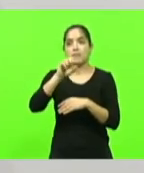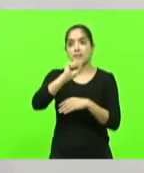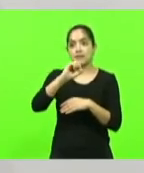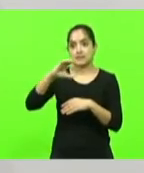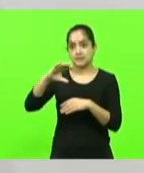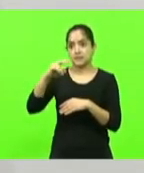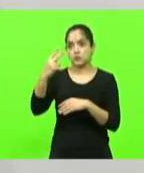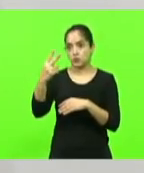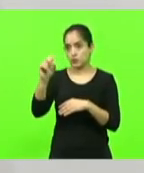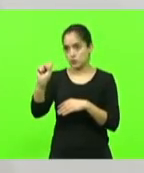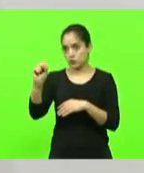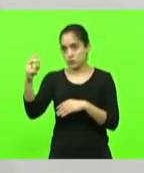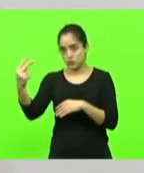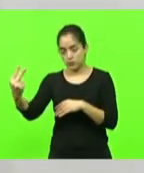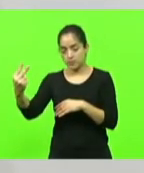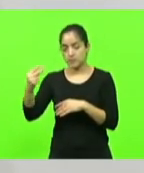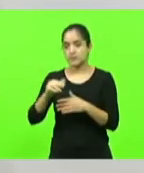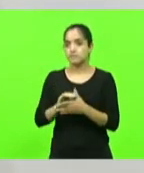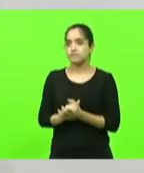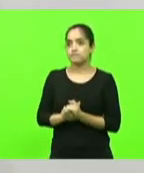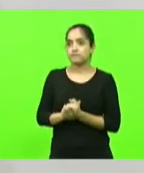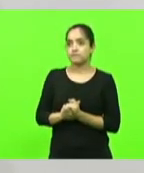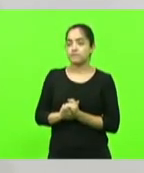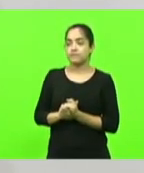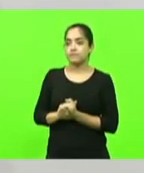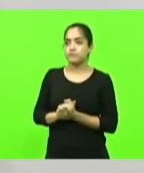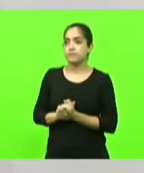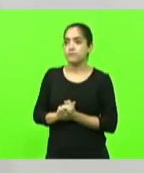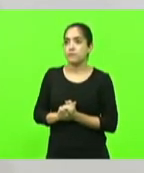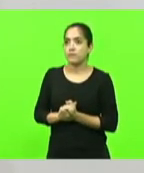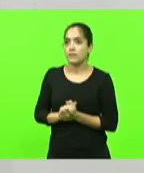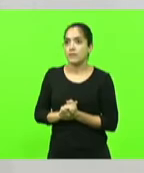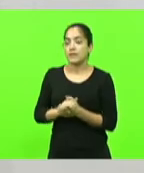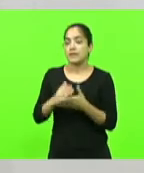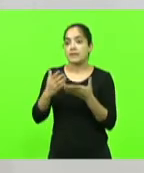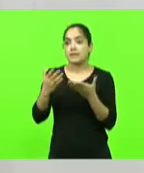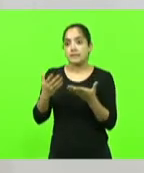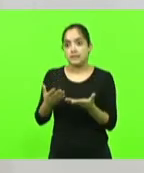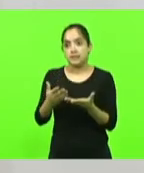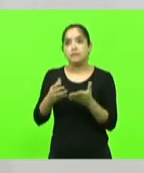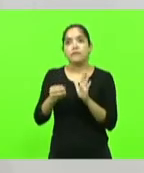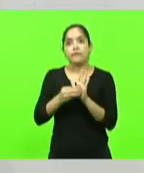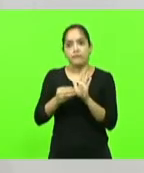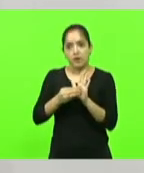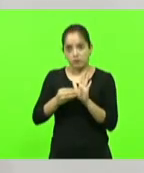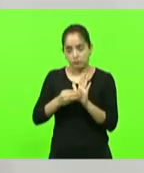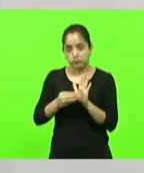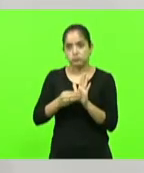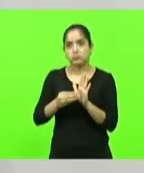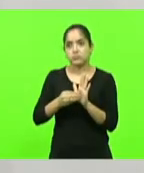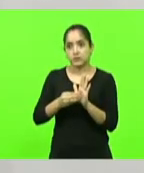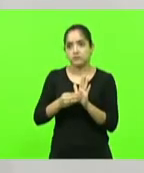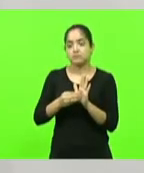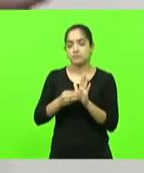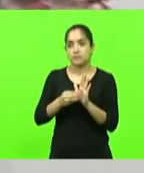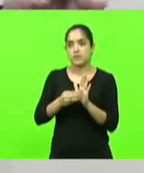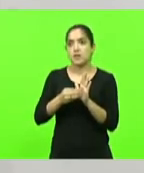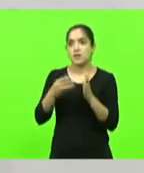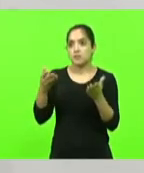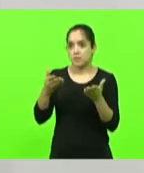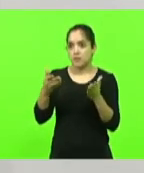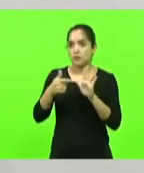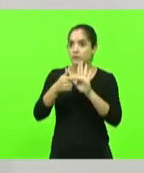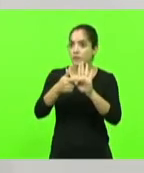nem nas outras rodovias que também receberam recursos e o fato é que ainda falta muito pelo que foi colocado aqui pelos próprios